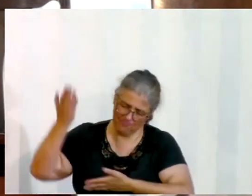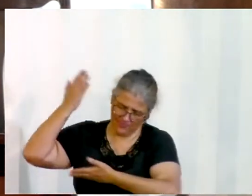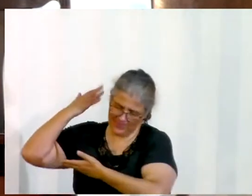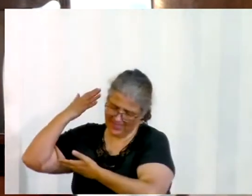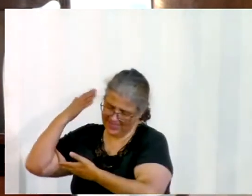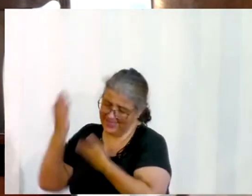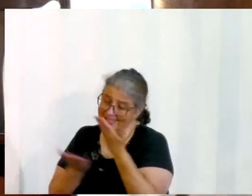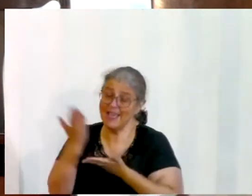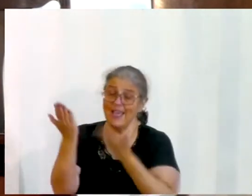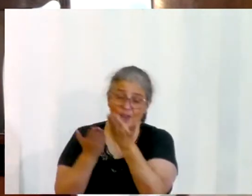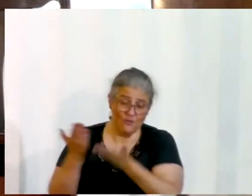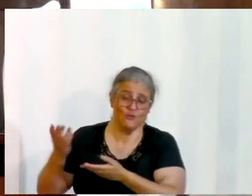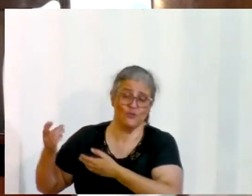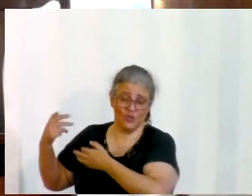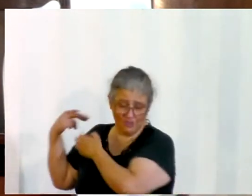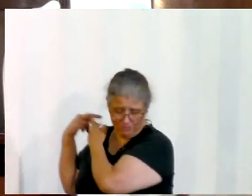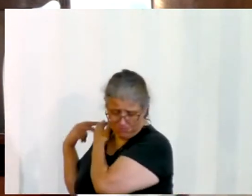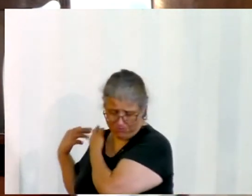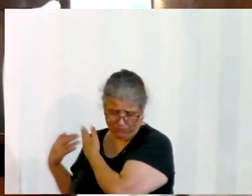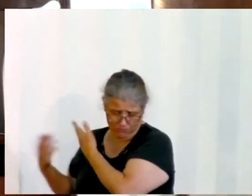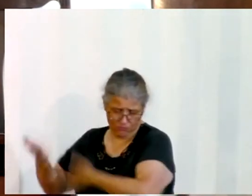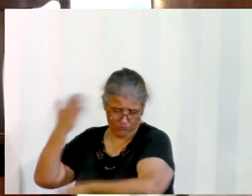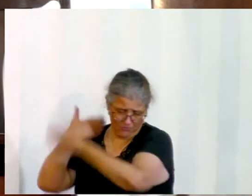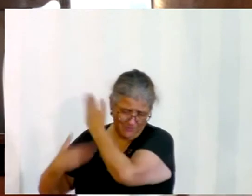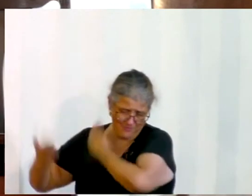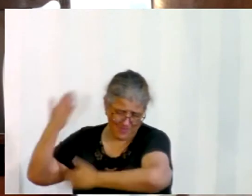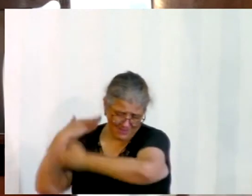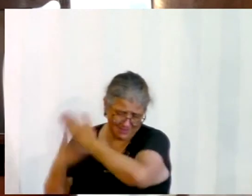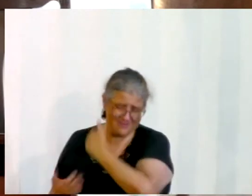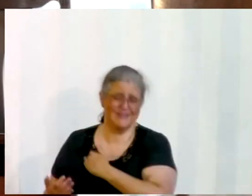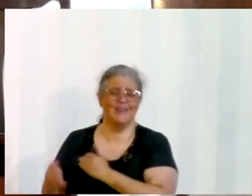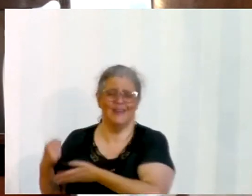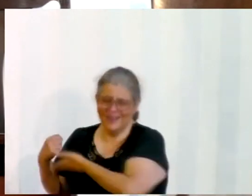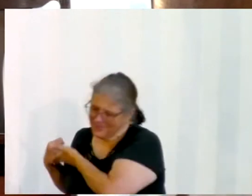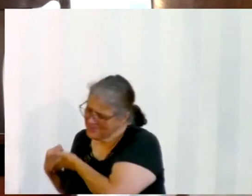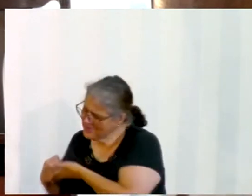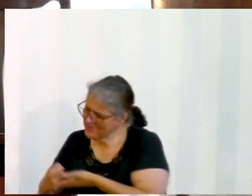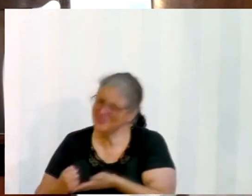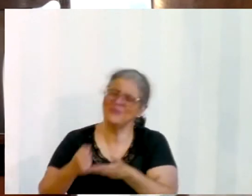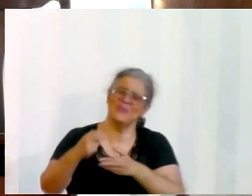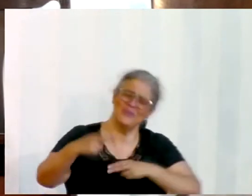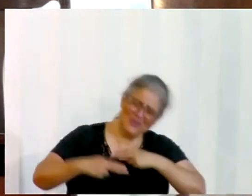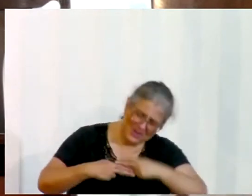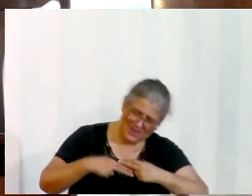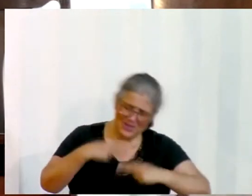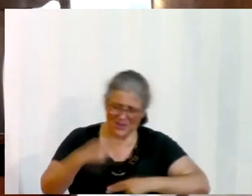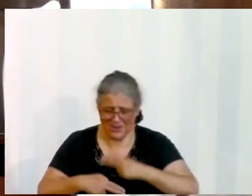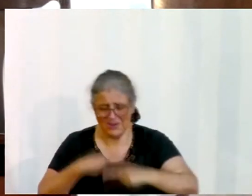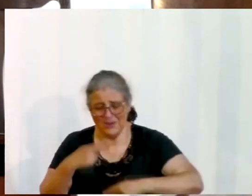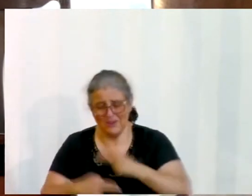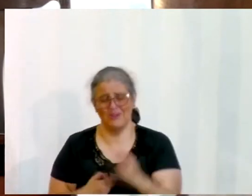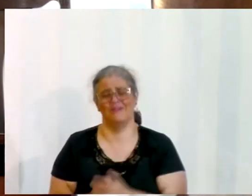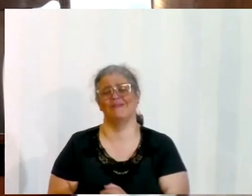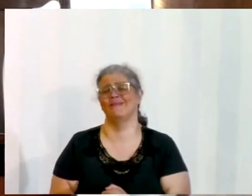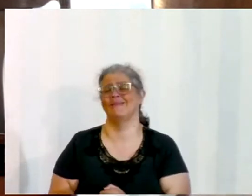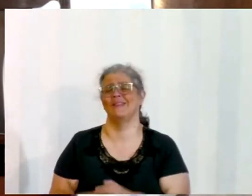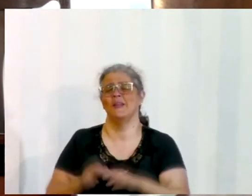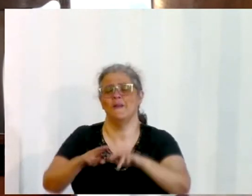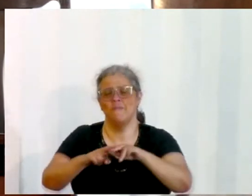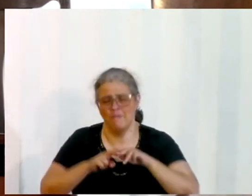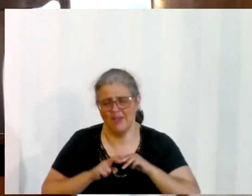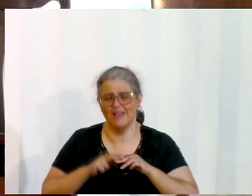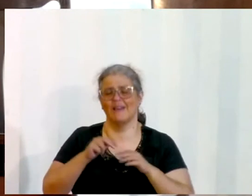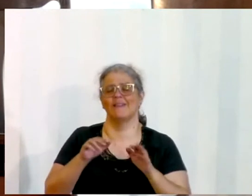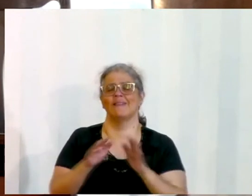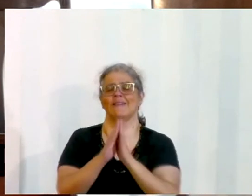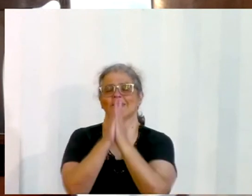período da reforma, levaram adiante essa bandeira, de conduzir a Tua igreja nos retos caminhos do Senhor, pela Tua palavra,